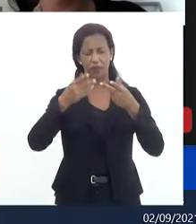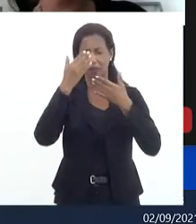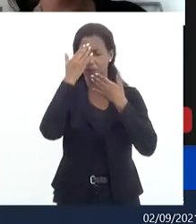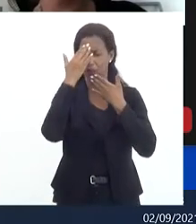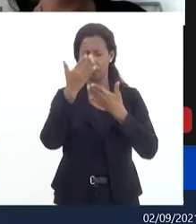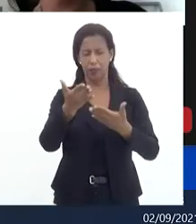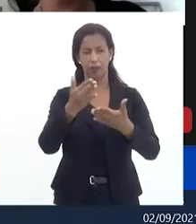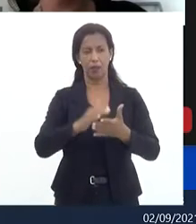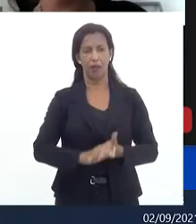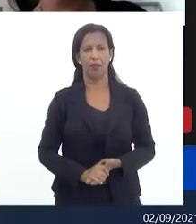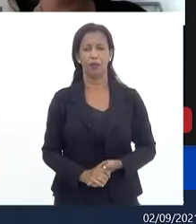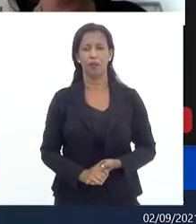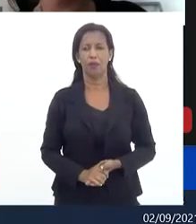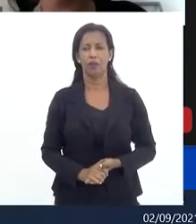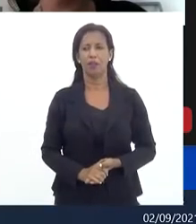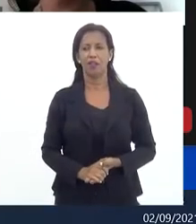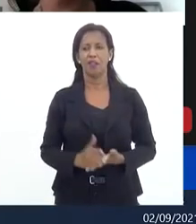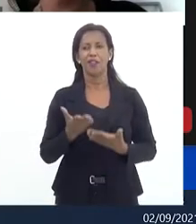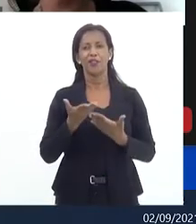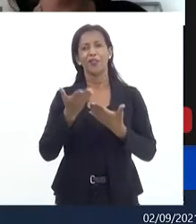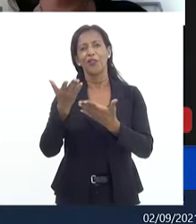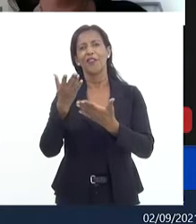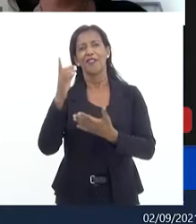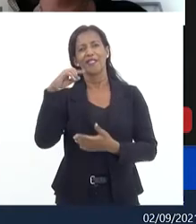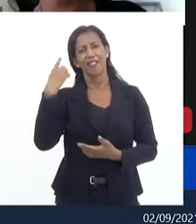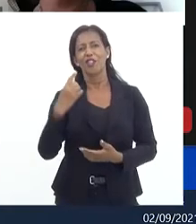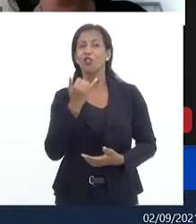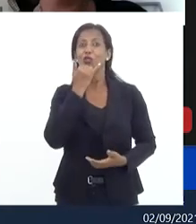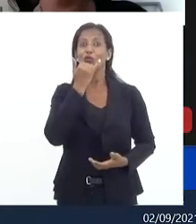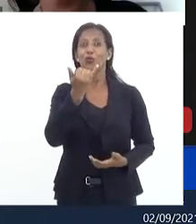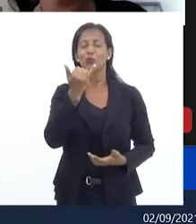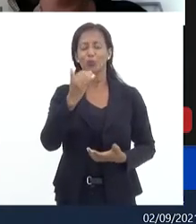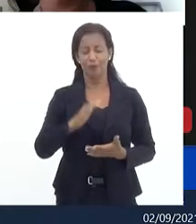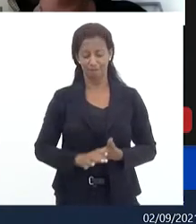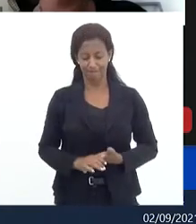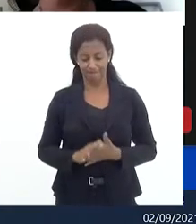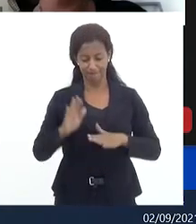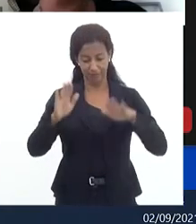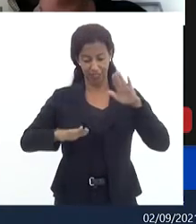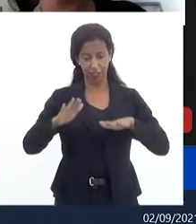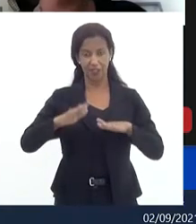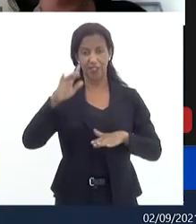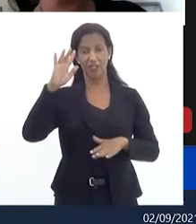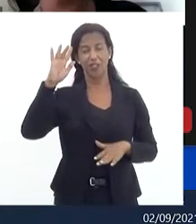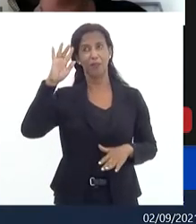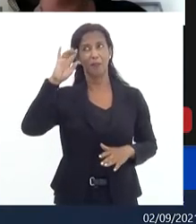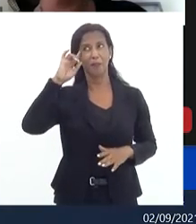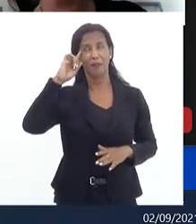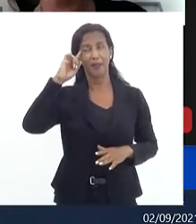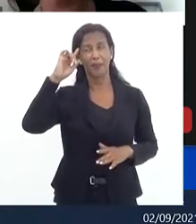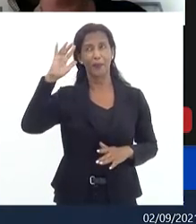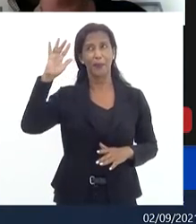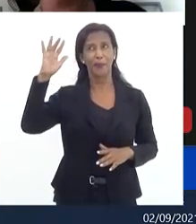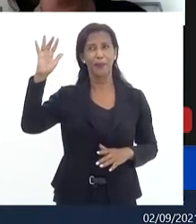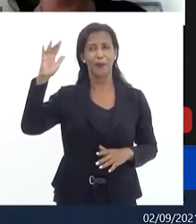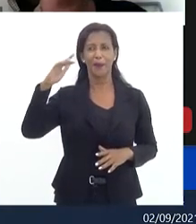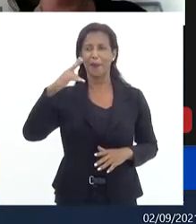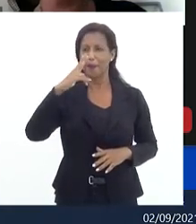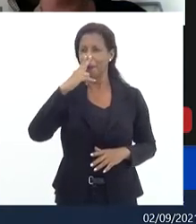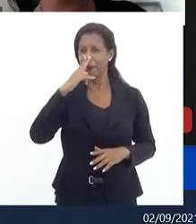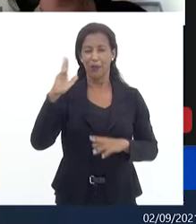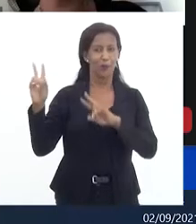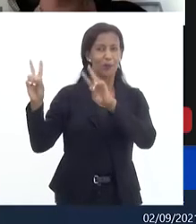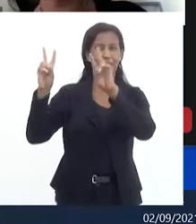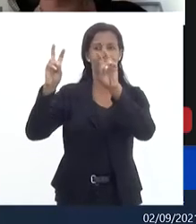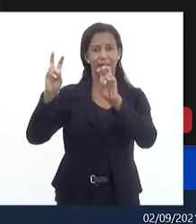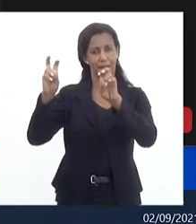tá eu vou passar de novo a palavra para Dani me desculpa a gente às vezes começa a pensar aqui e viaja às vezes fala de coisas que nem são temas só